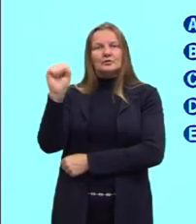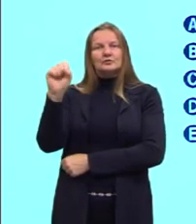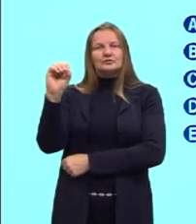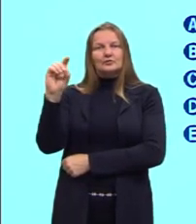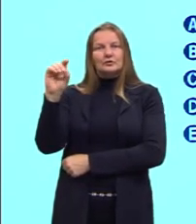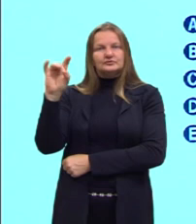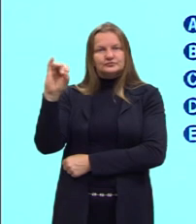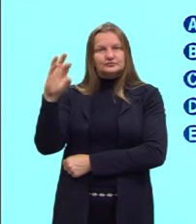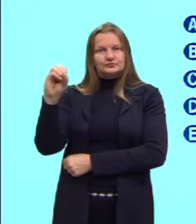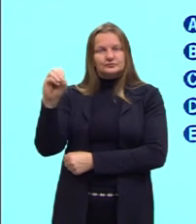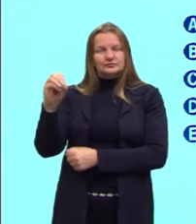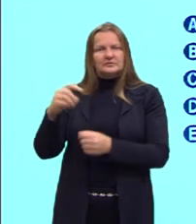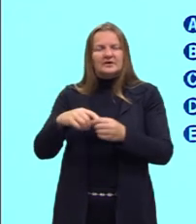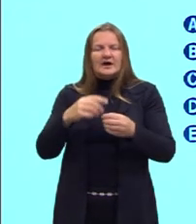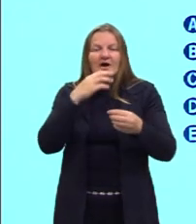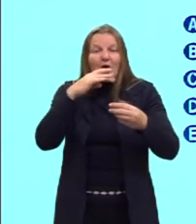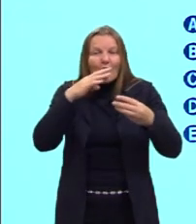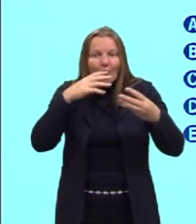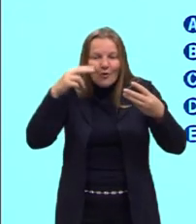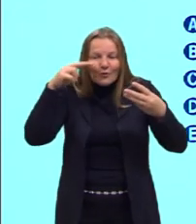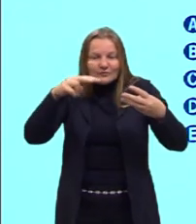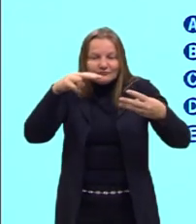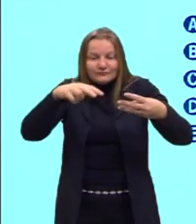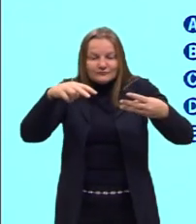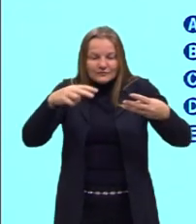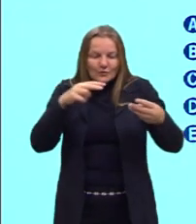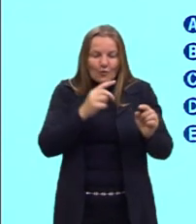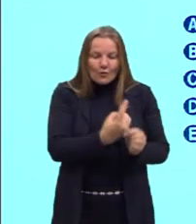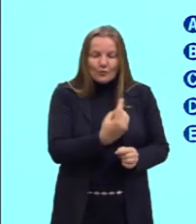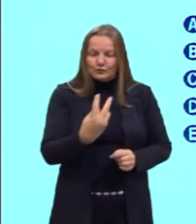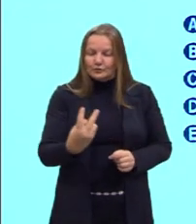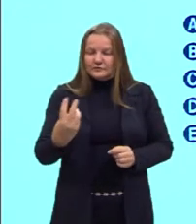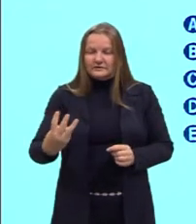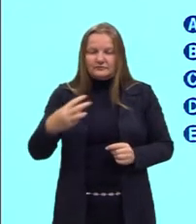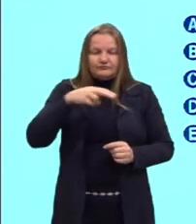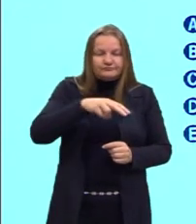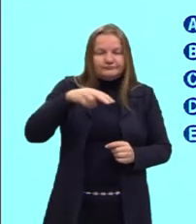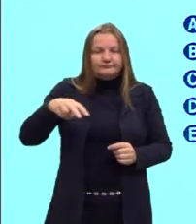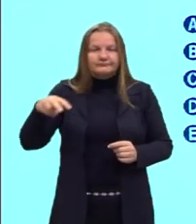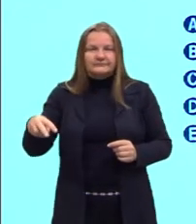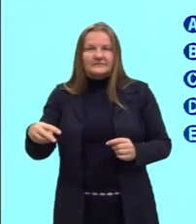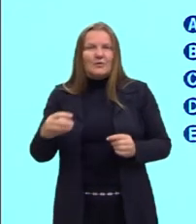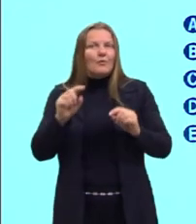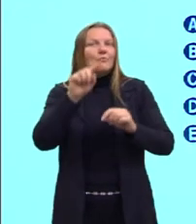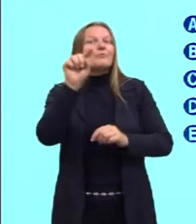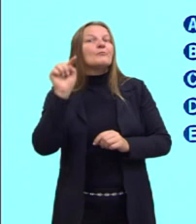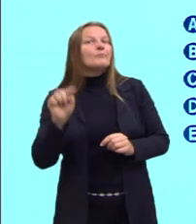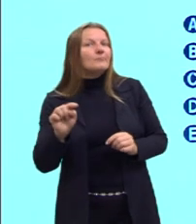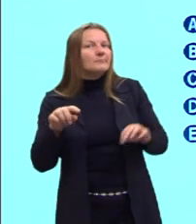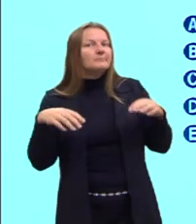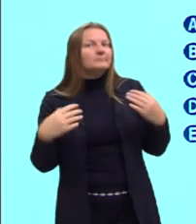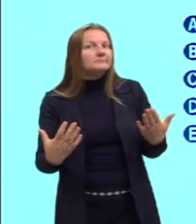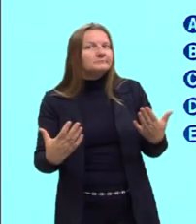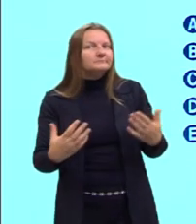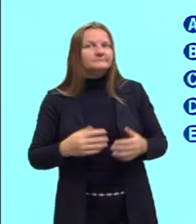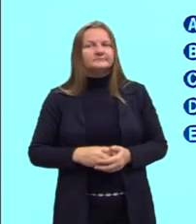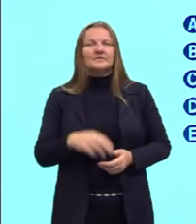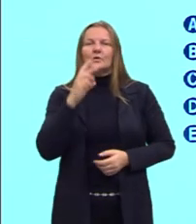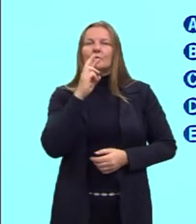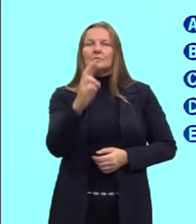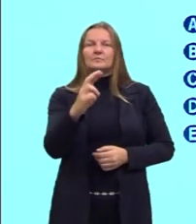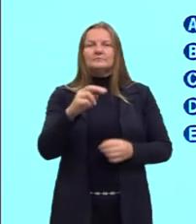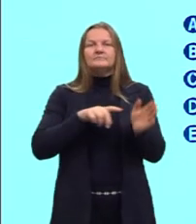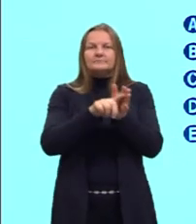experimento, a cor da couve nos beckers 1, 2 e 3, respectivamente, será? Então, para responder essa